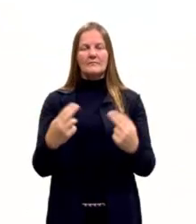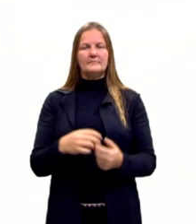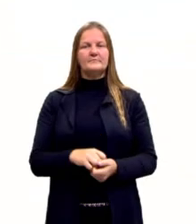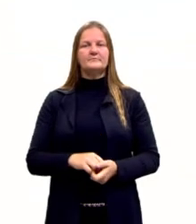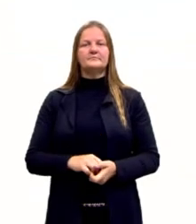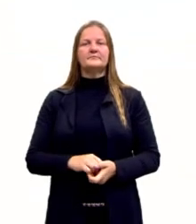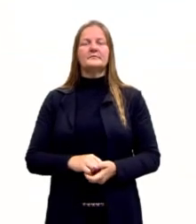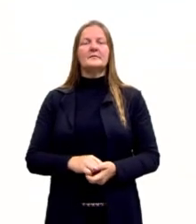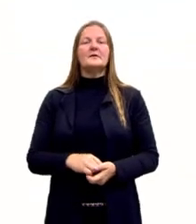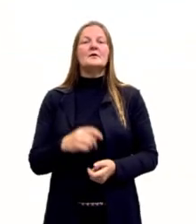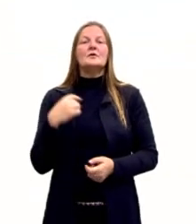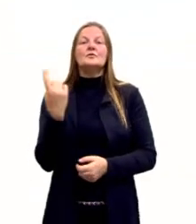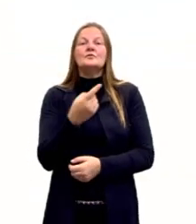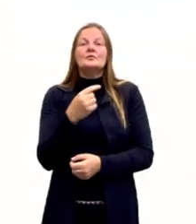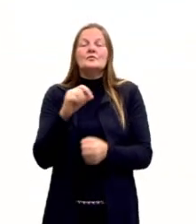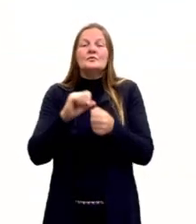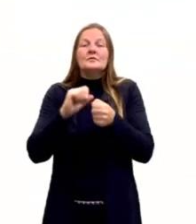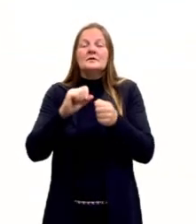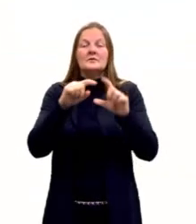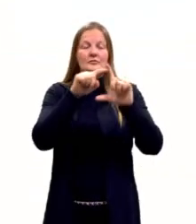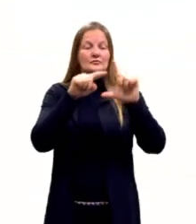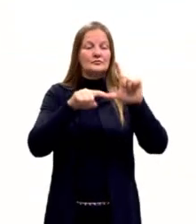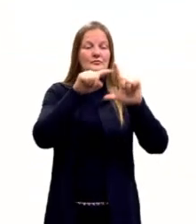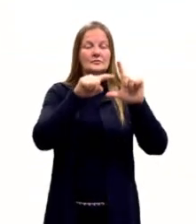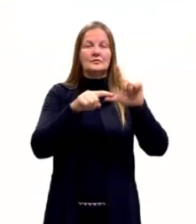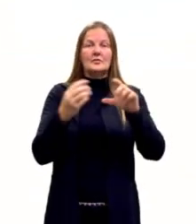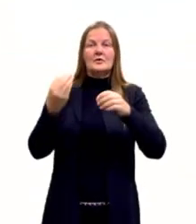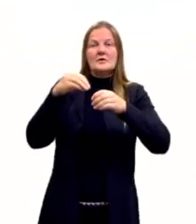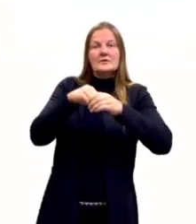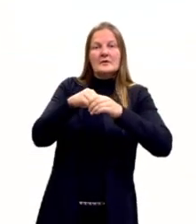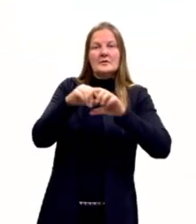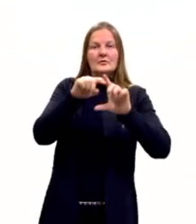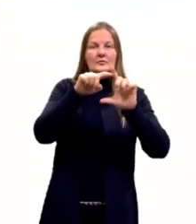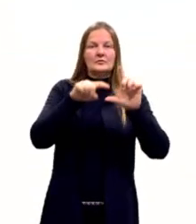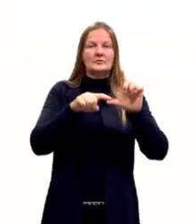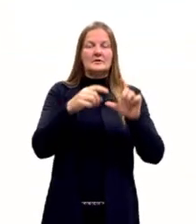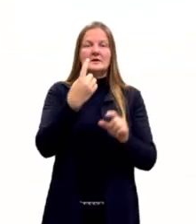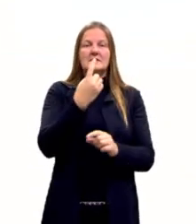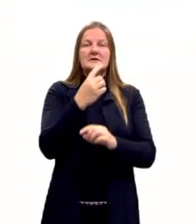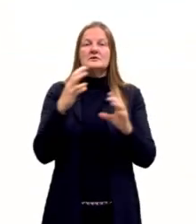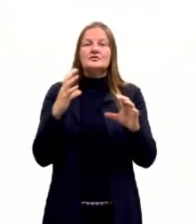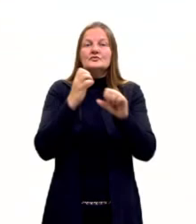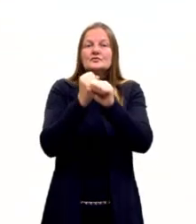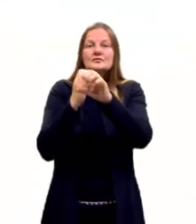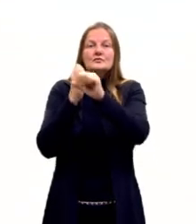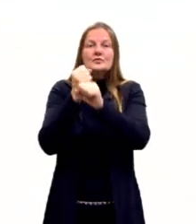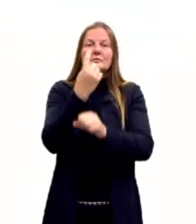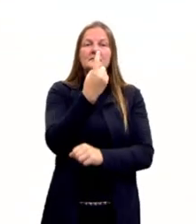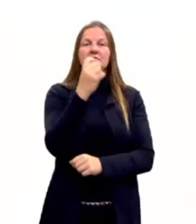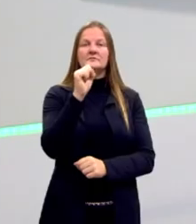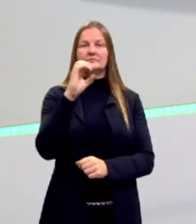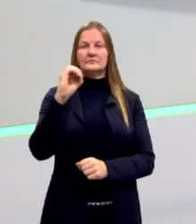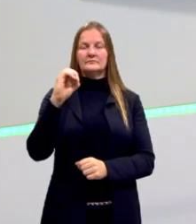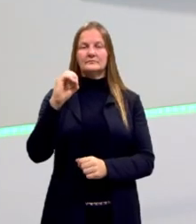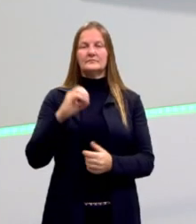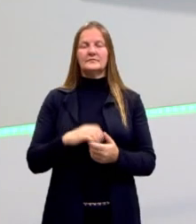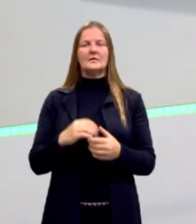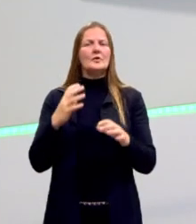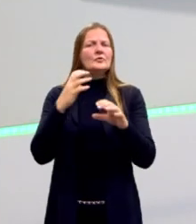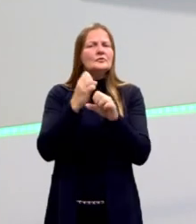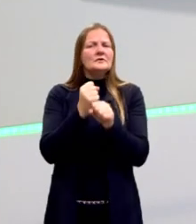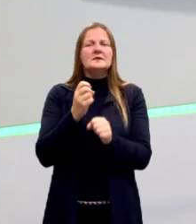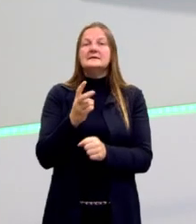o fato de que a soma dos seus ângulos internos é igual a 180 graus. Como essa soma